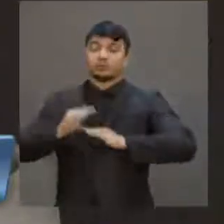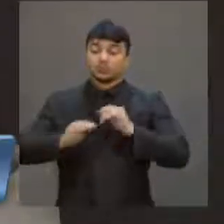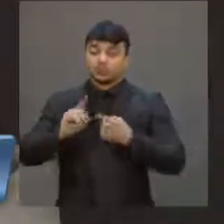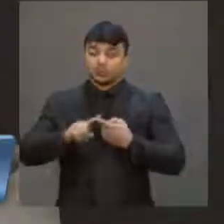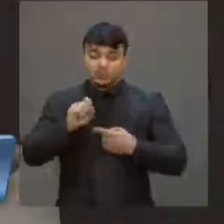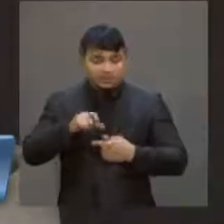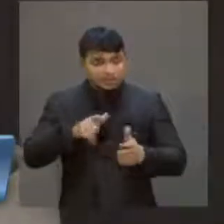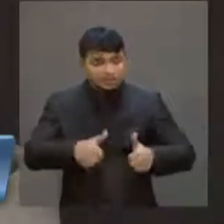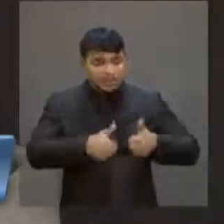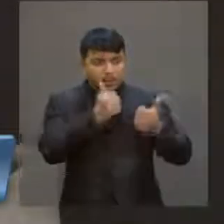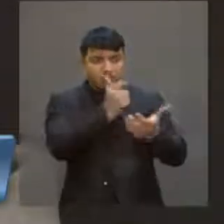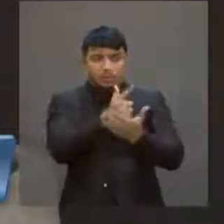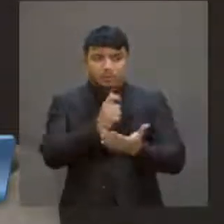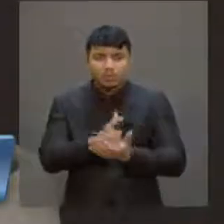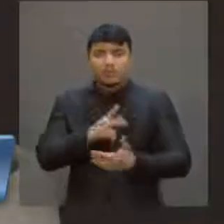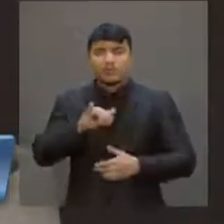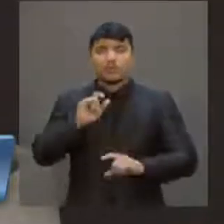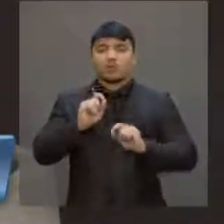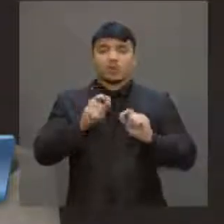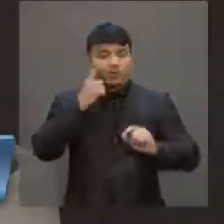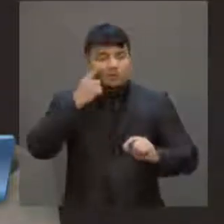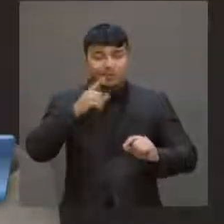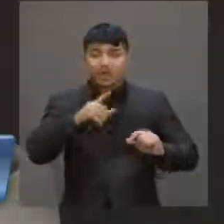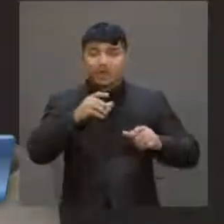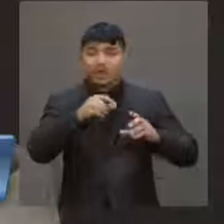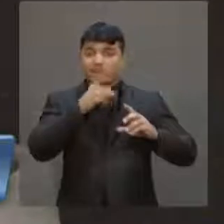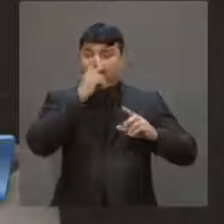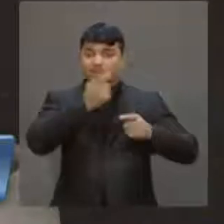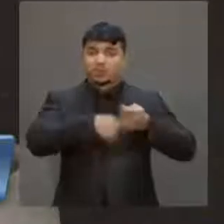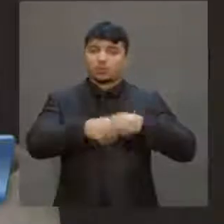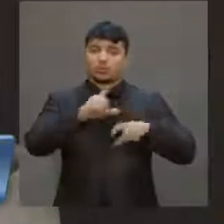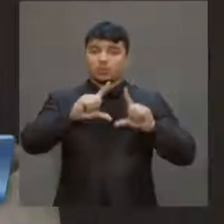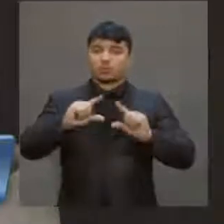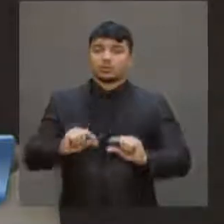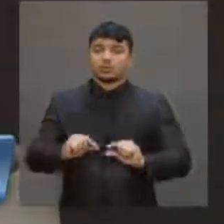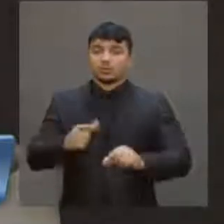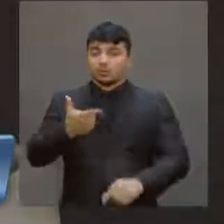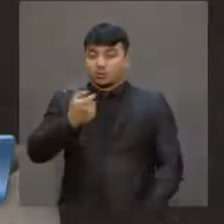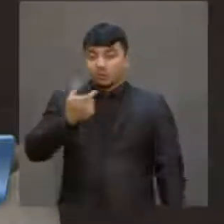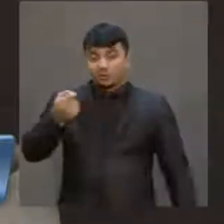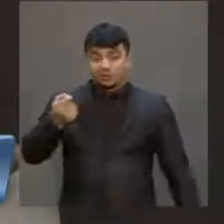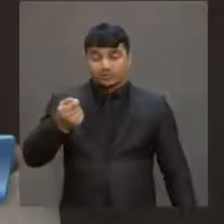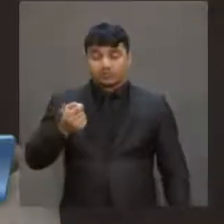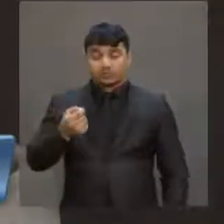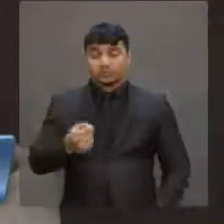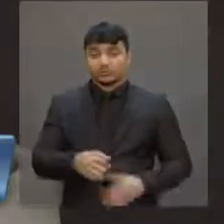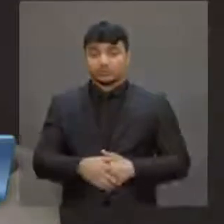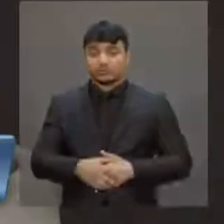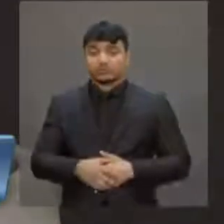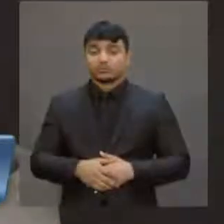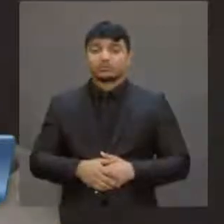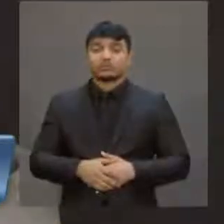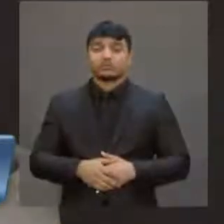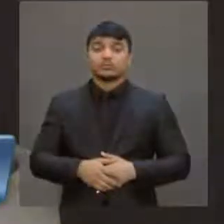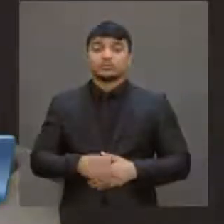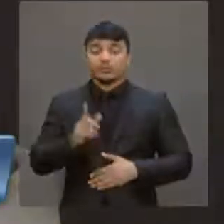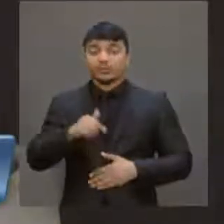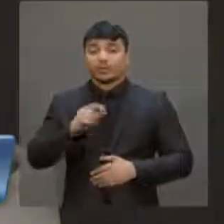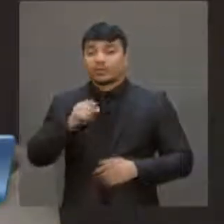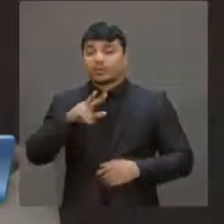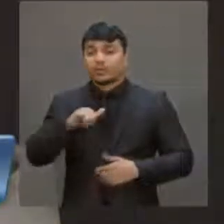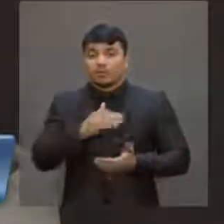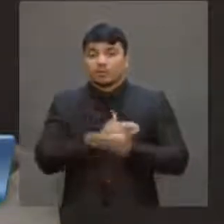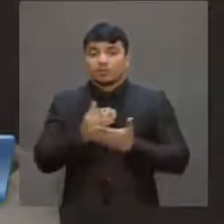senão nós vamos ver a nossa economia continuar derrapando. 2020, concluo com isso, pode inaugurar-se